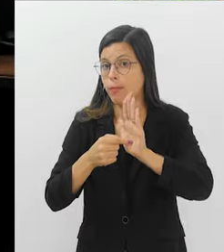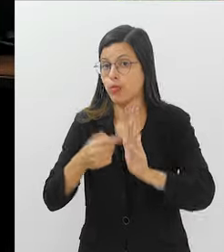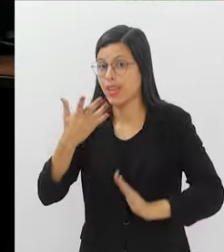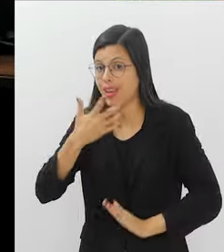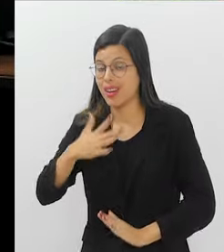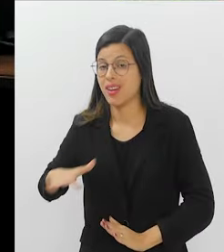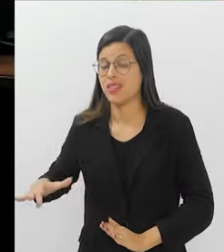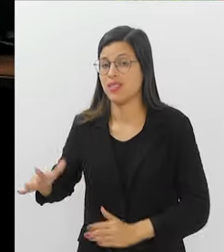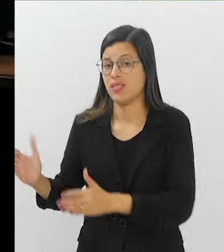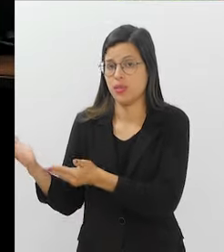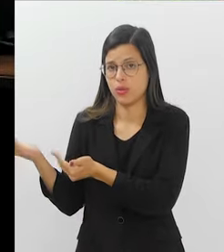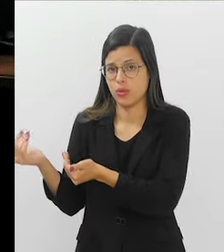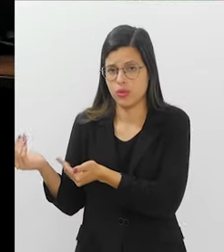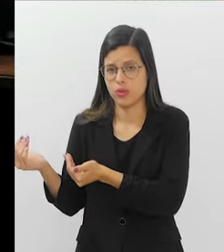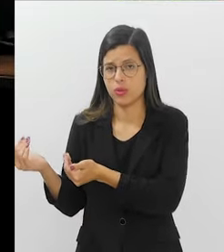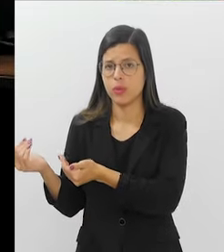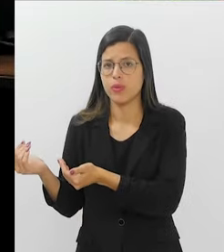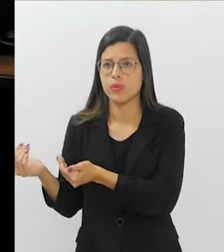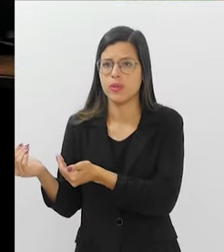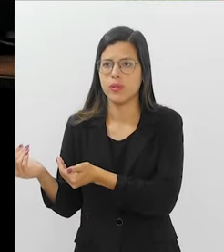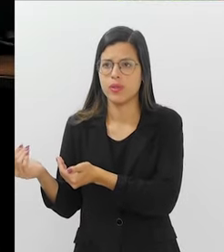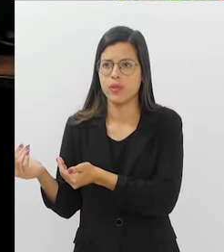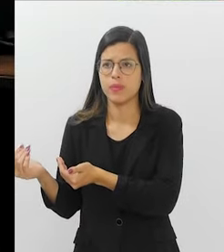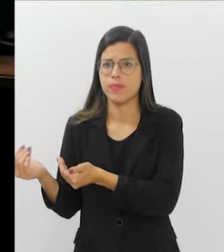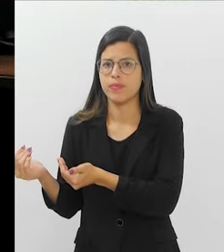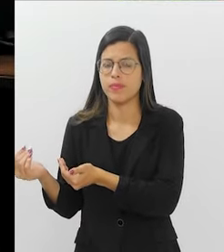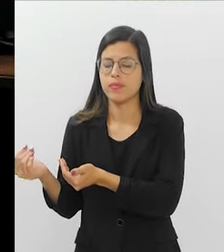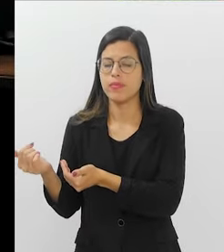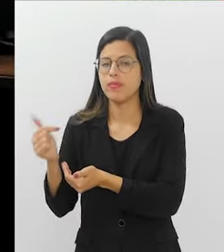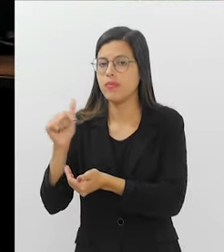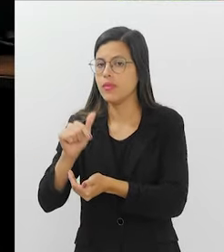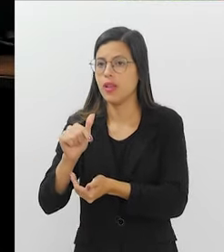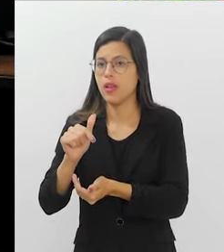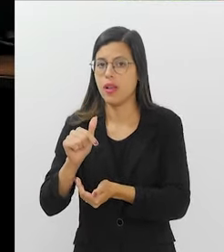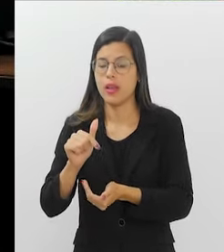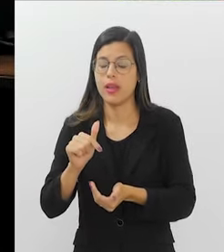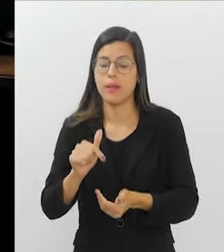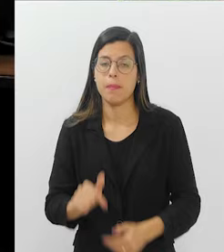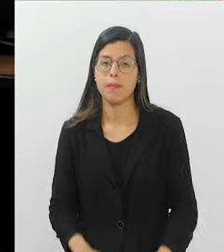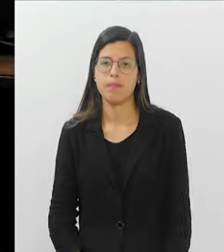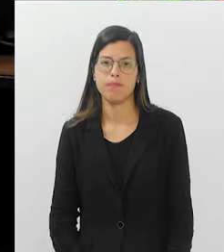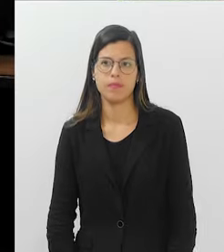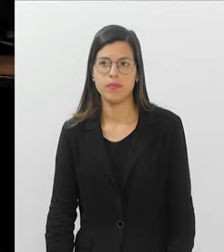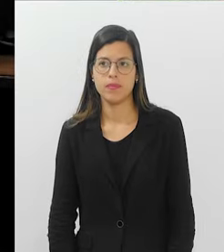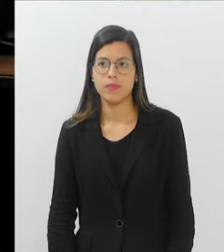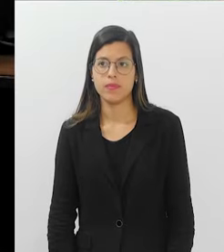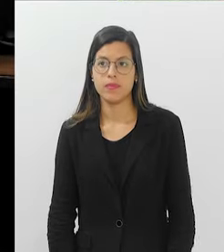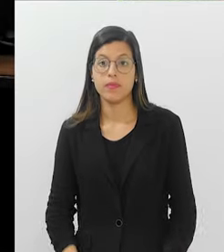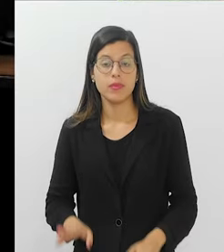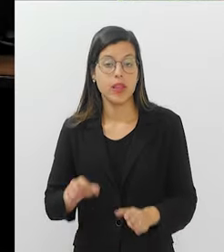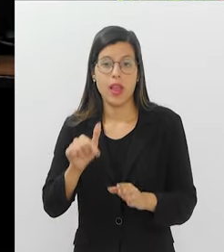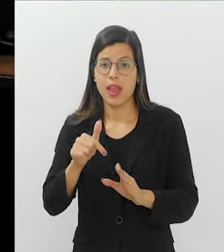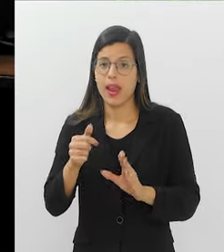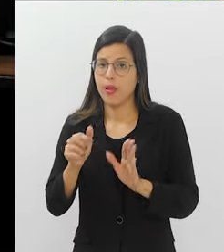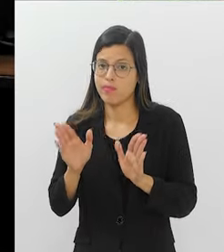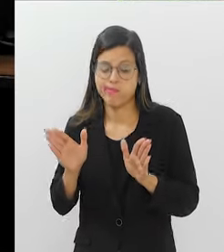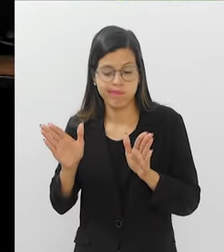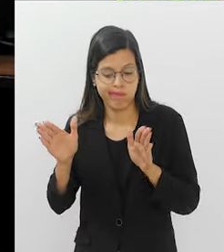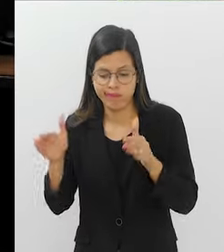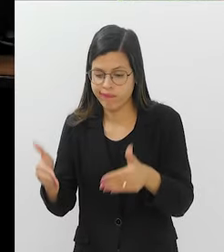respeito de crianças e jovens, esse é uma questão muito